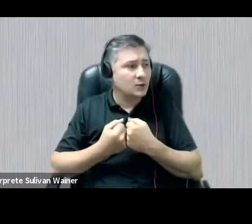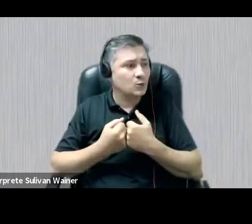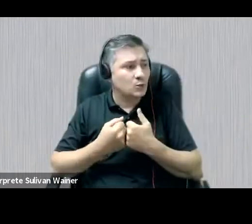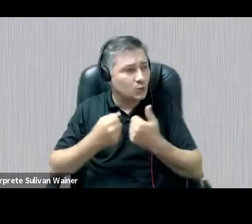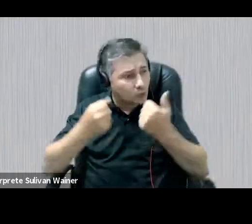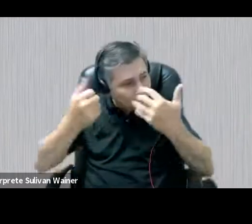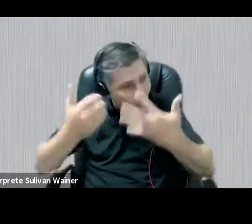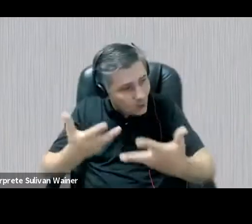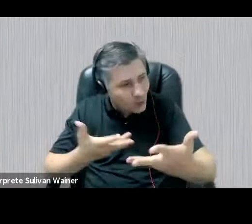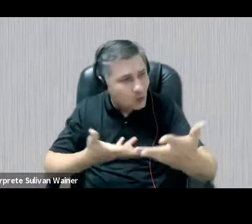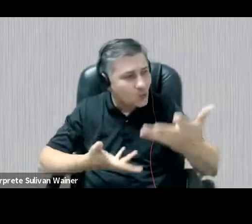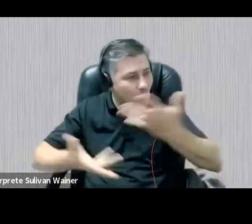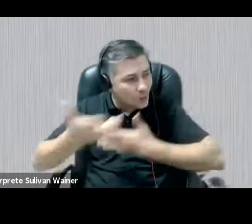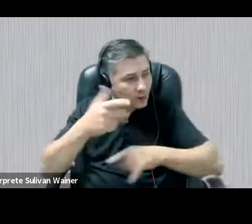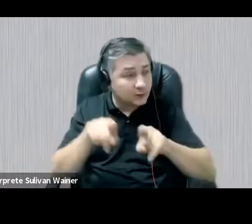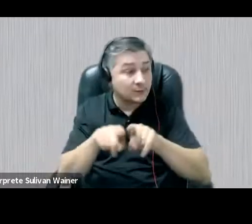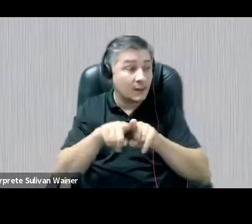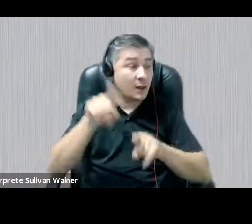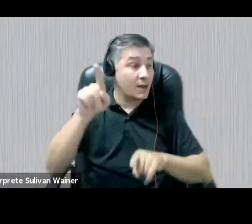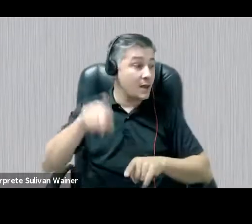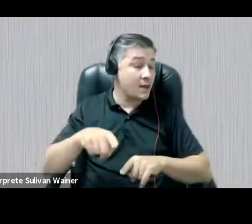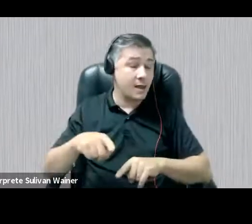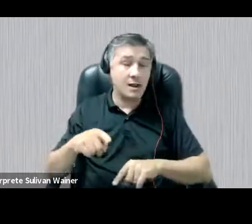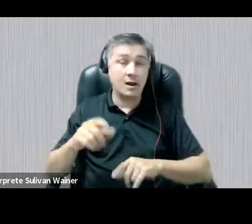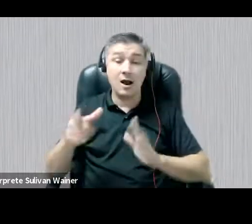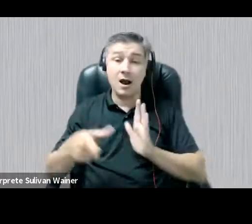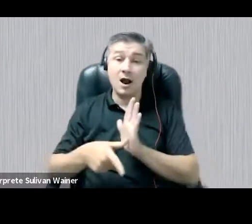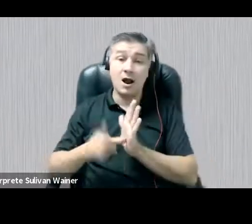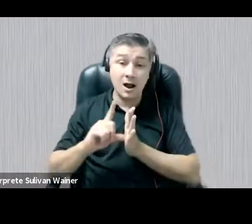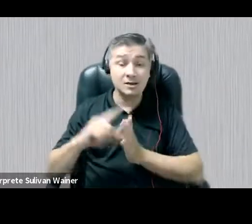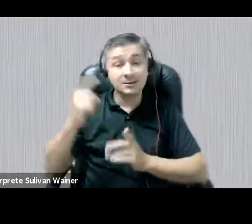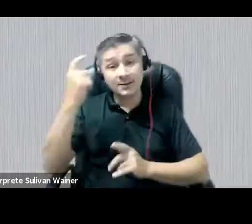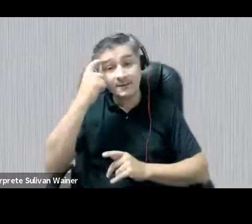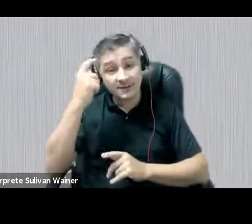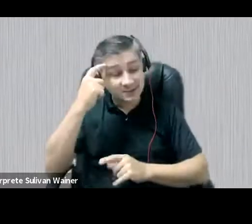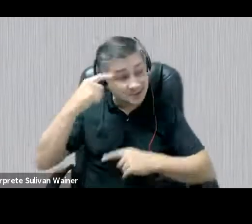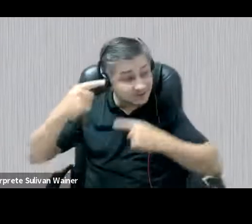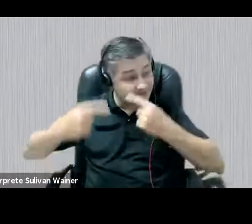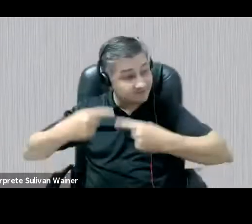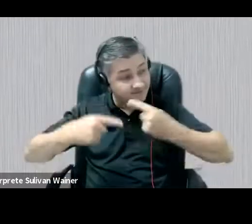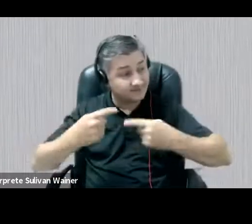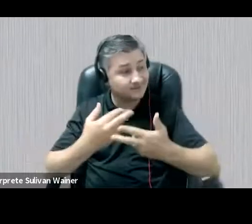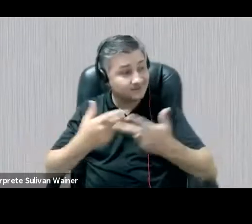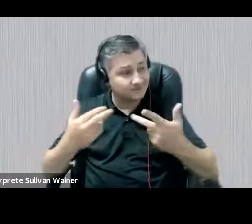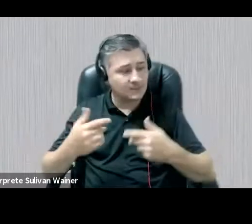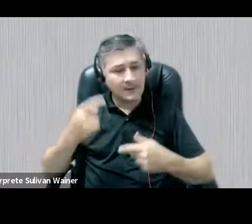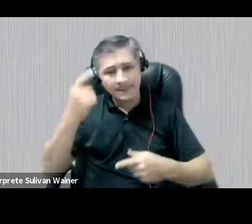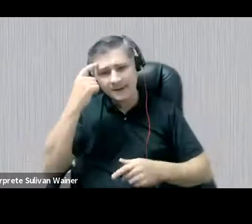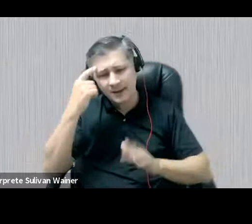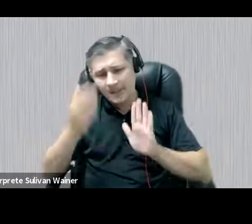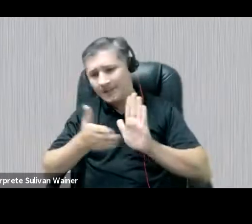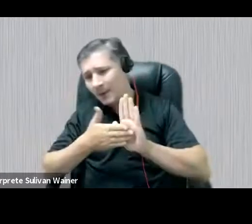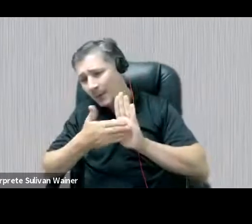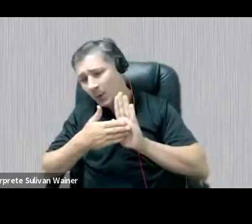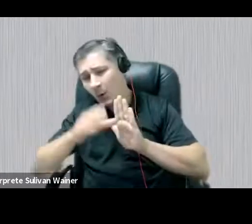extrapolam também aquilo que inicialmente pensamos nesse debate com as crianças dentro de uma proposta curricular. Ou